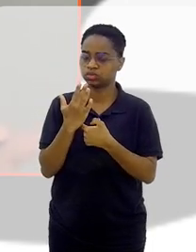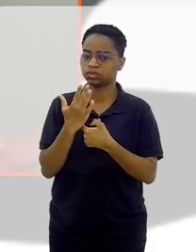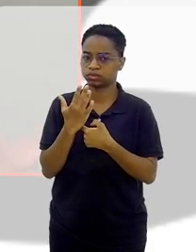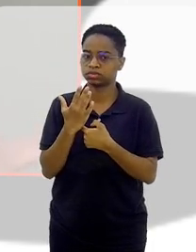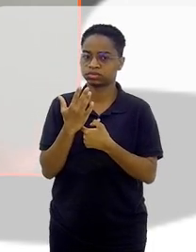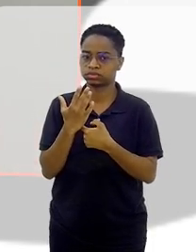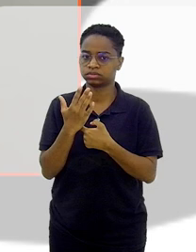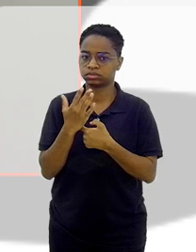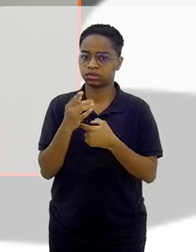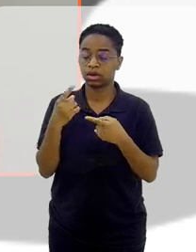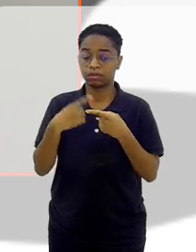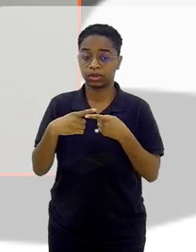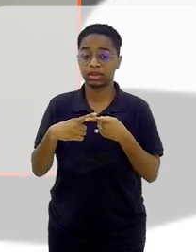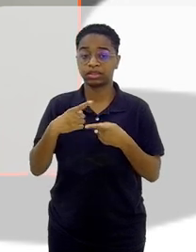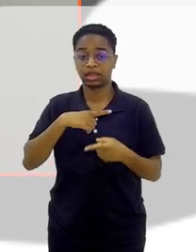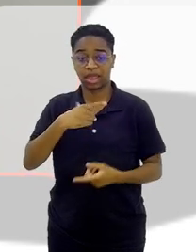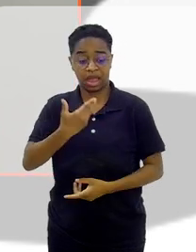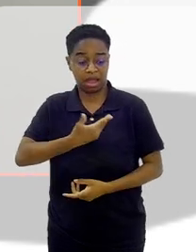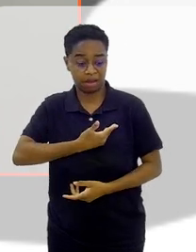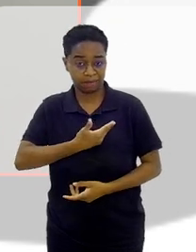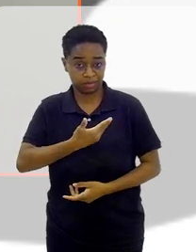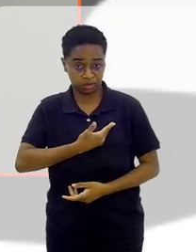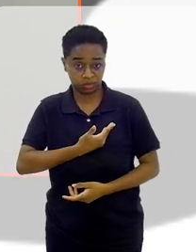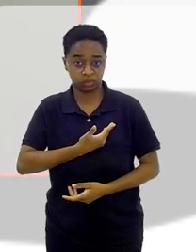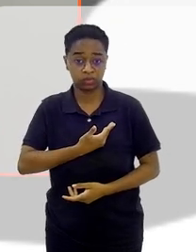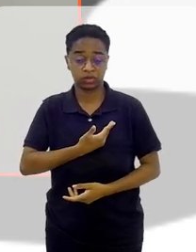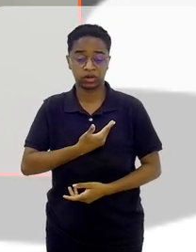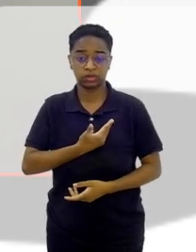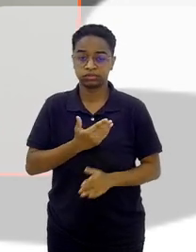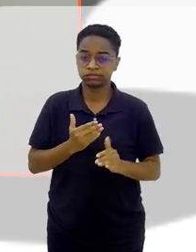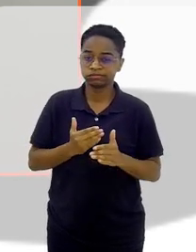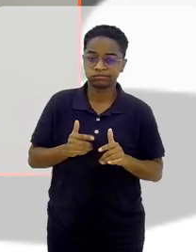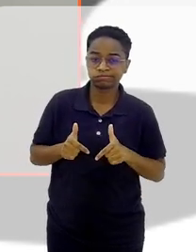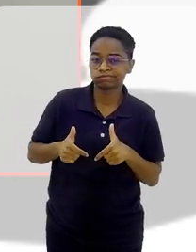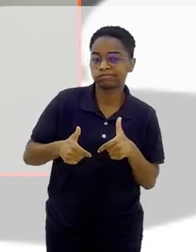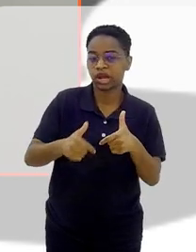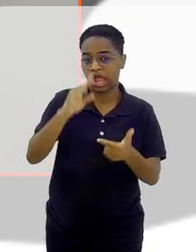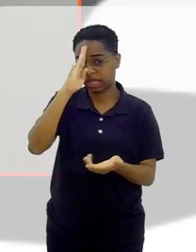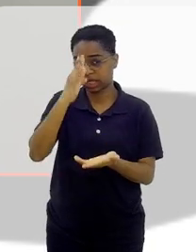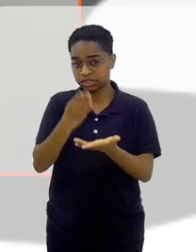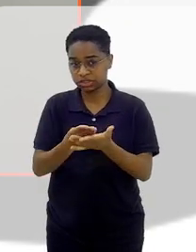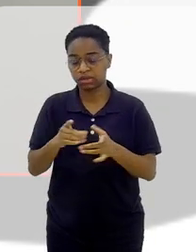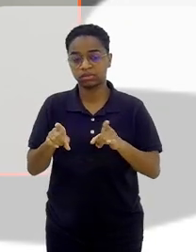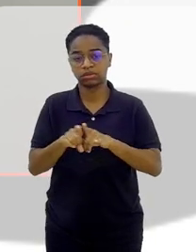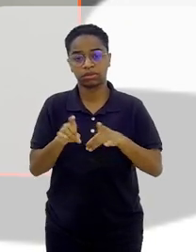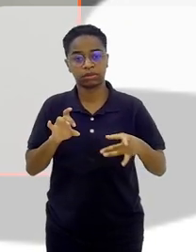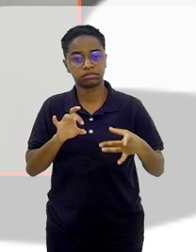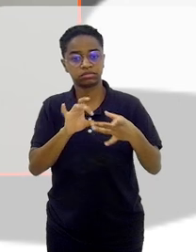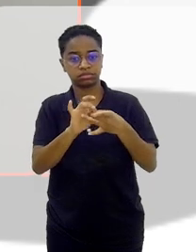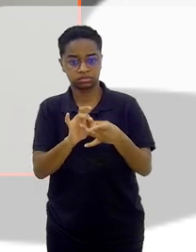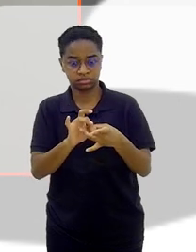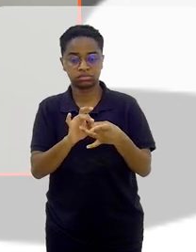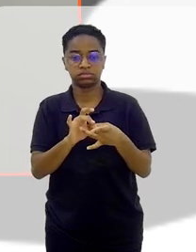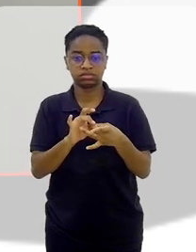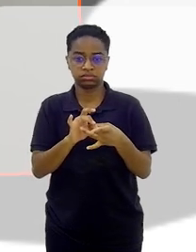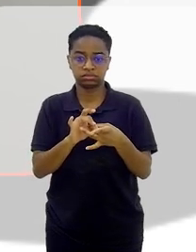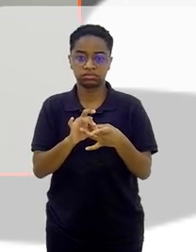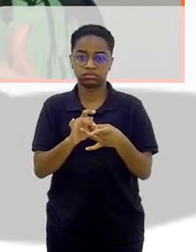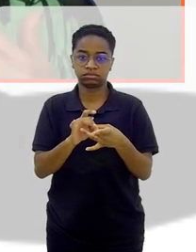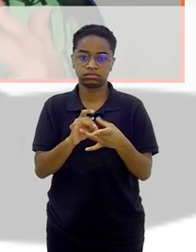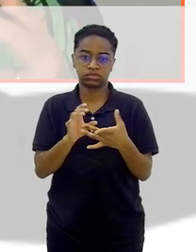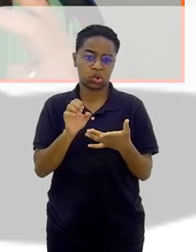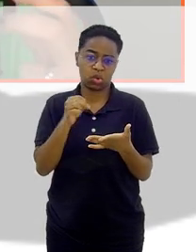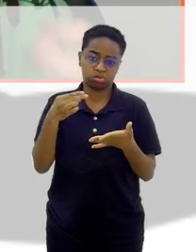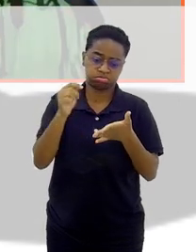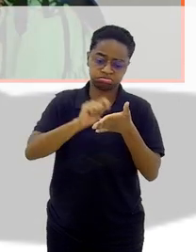É, amigos. Amigos que, desde o início, acreditaram, se tornaram parceiros, seja